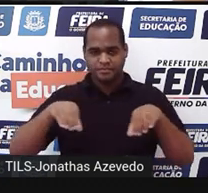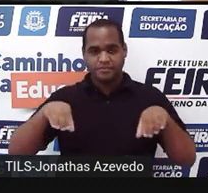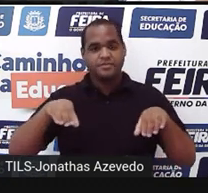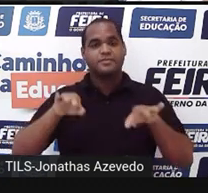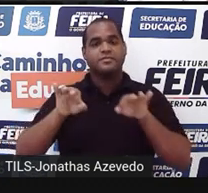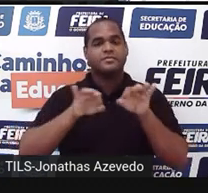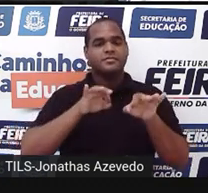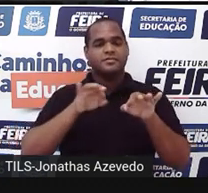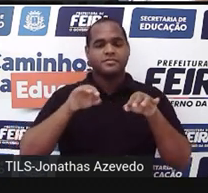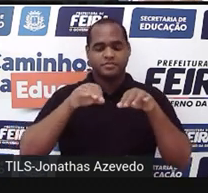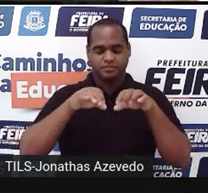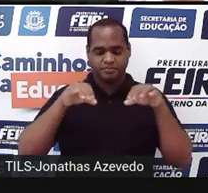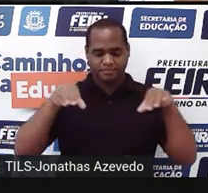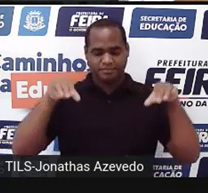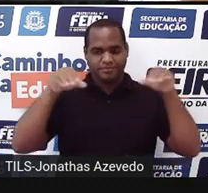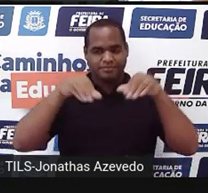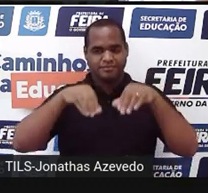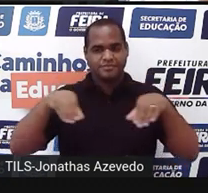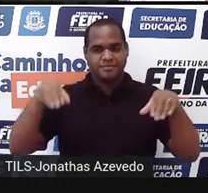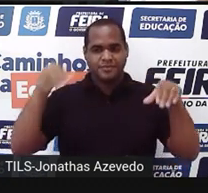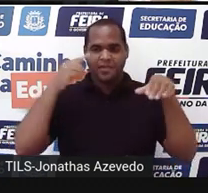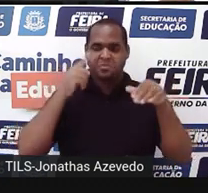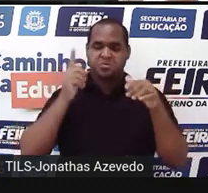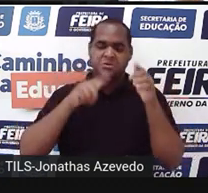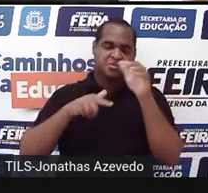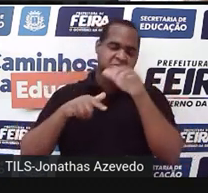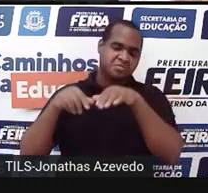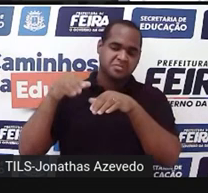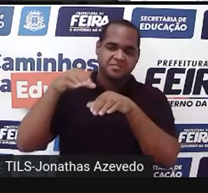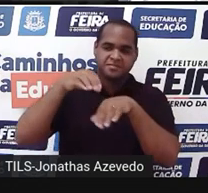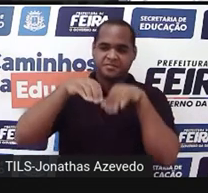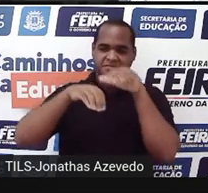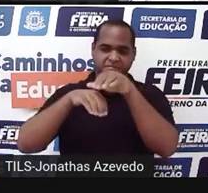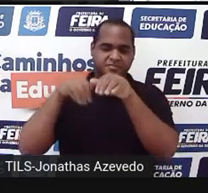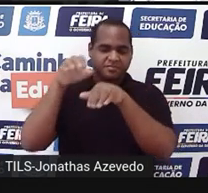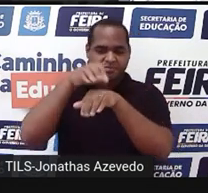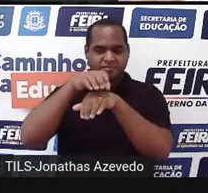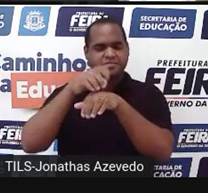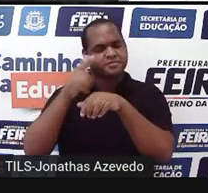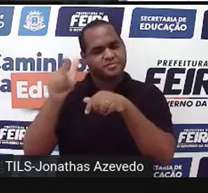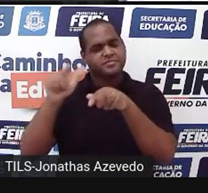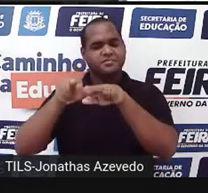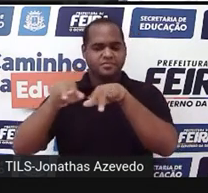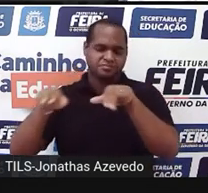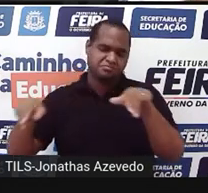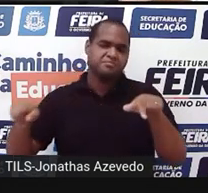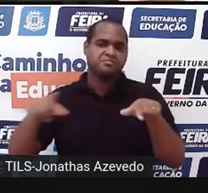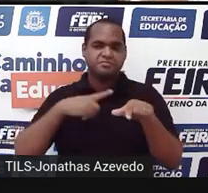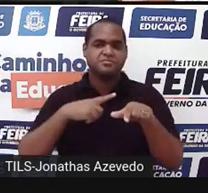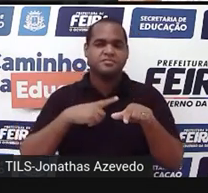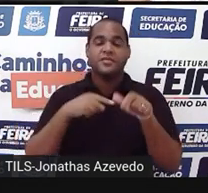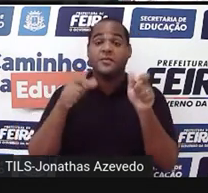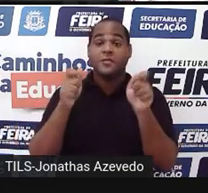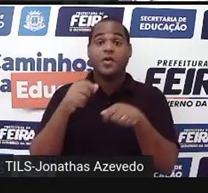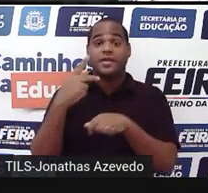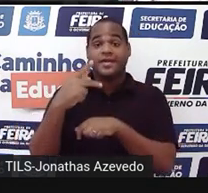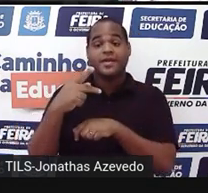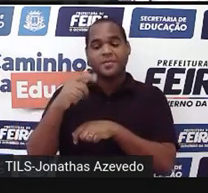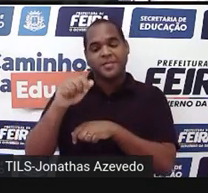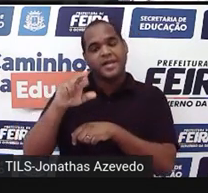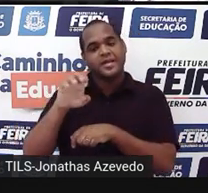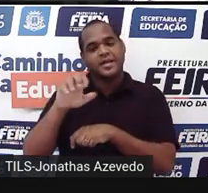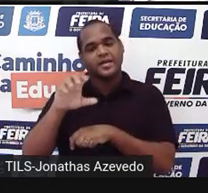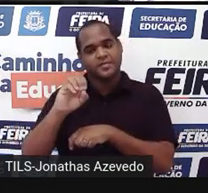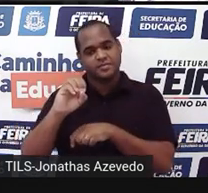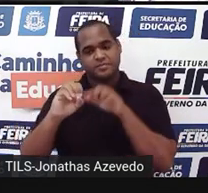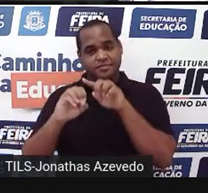empilhada desses cubinhos, um por cima do outro, usando uma certa quantidade, e a gente encontra um paralelepípedo,